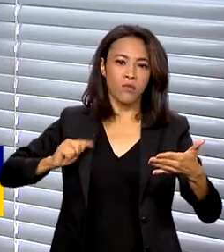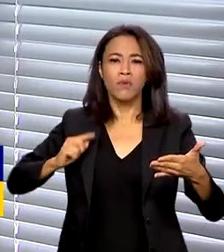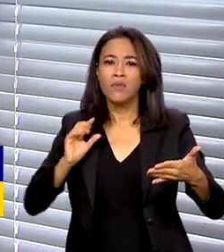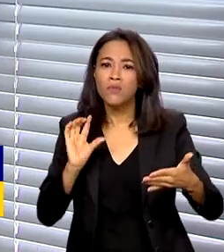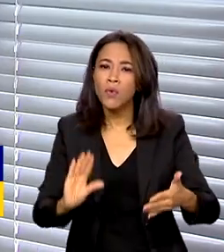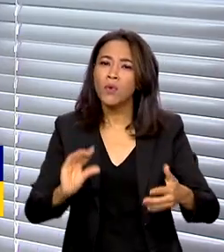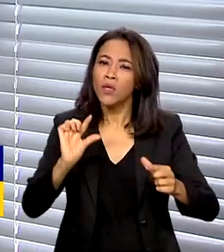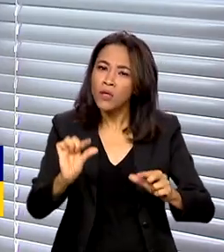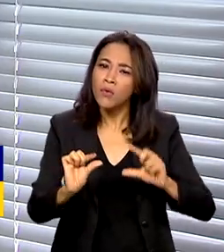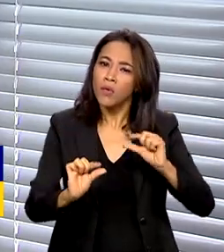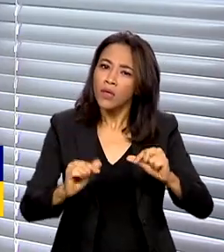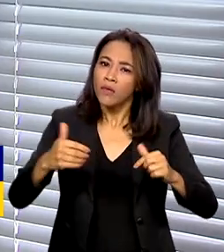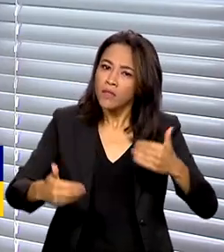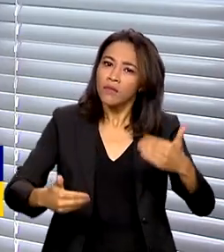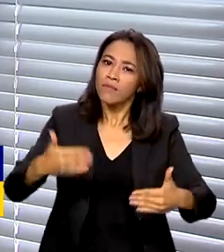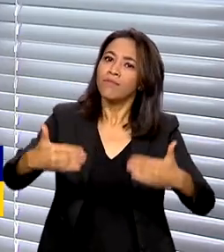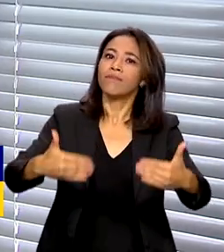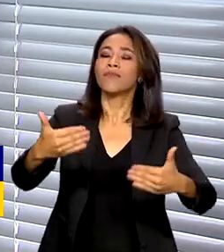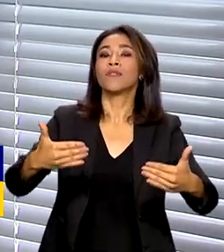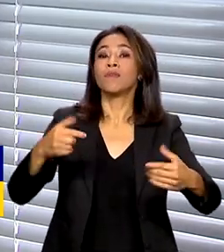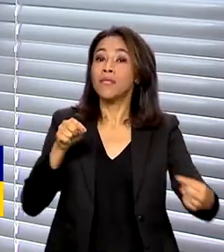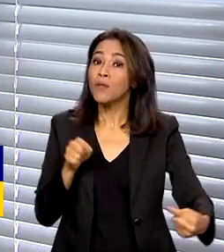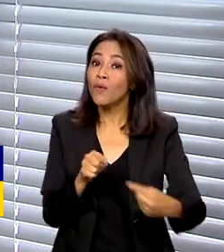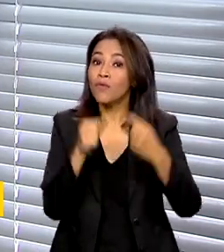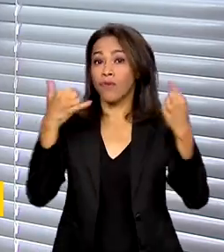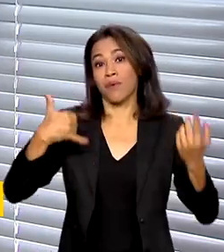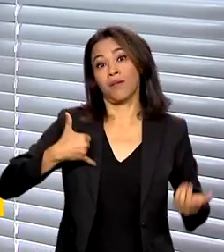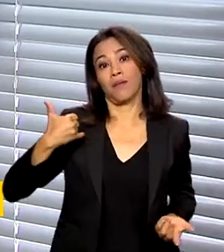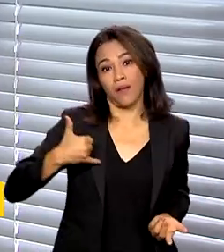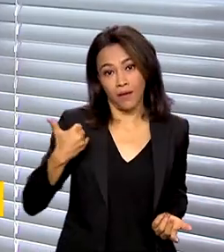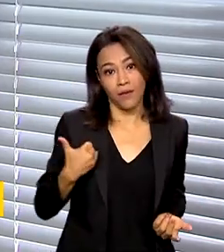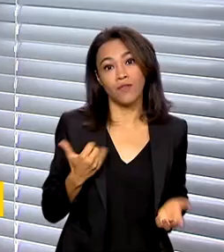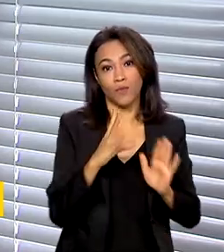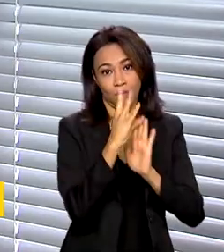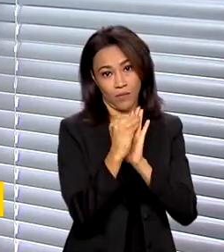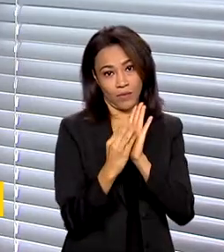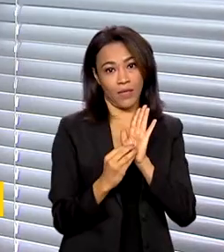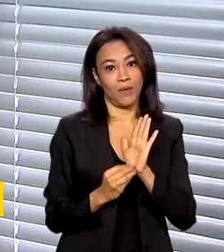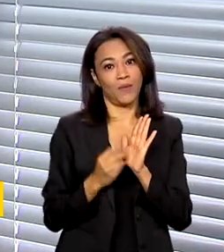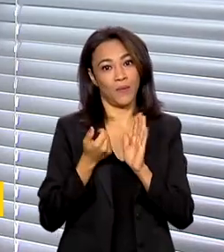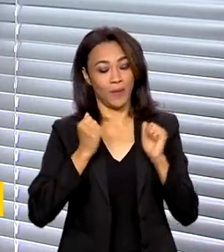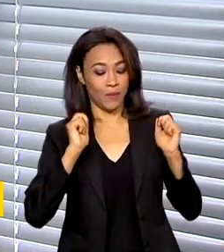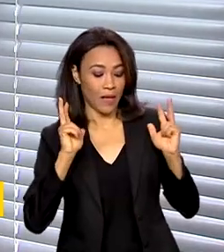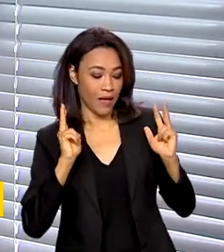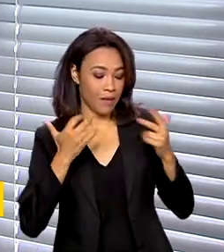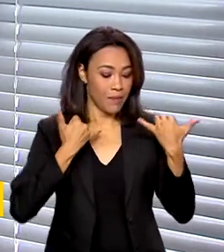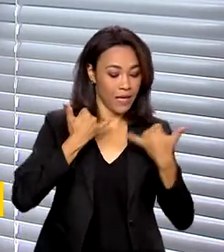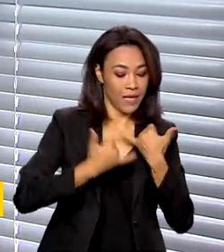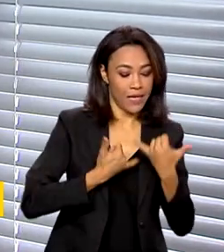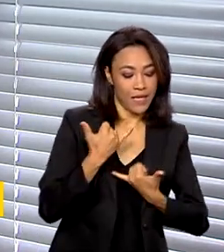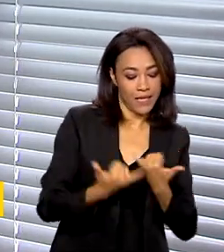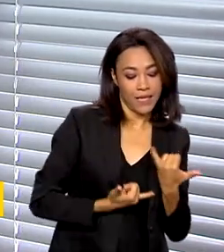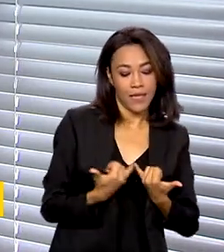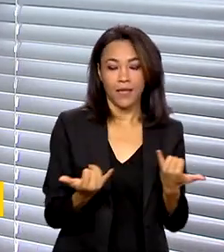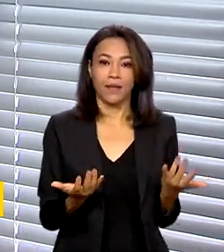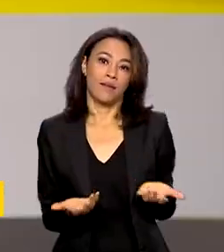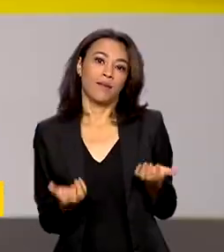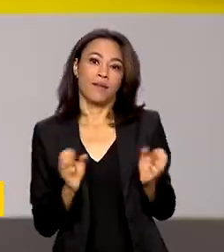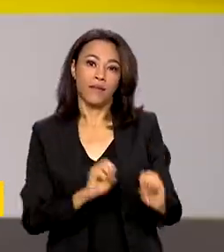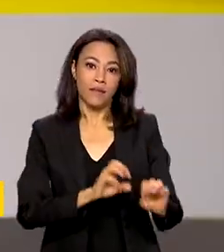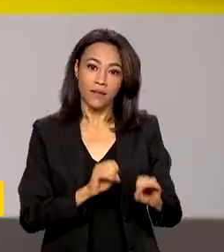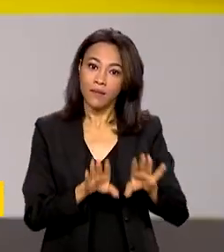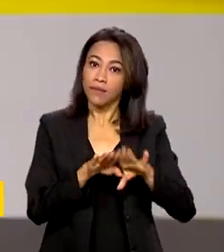Lógico que a gente vai trabalhar o tema de acordo com a idade do estudante, de forma lúdica, usando muitos jogos.